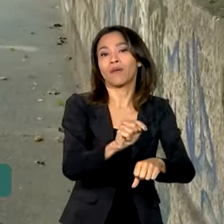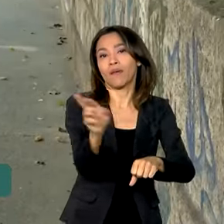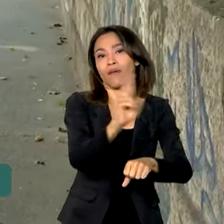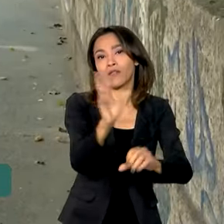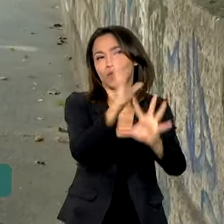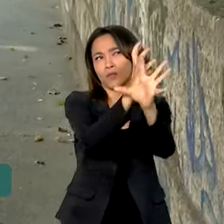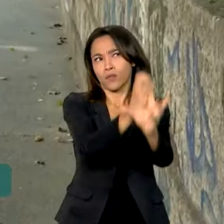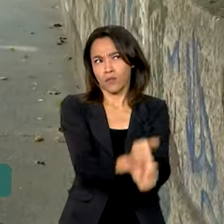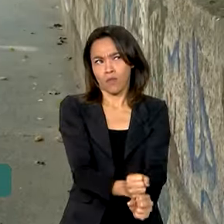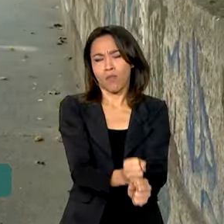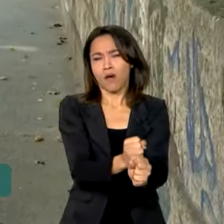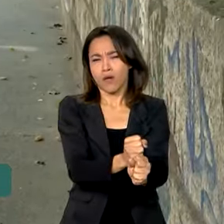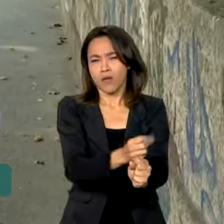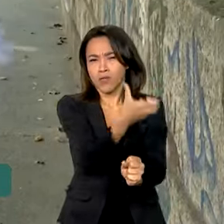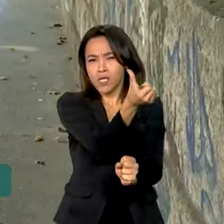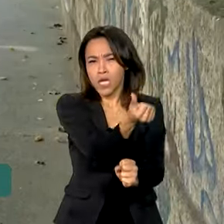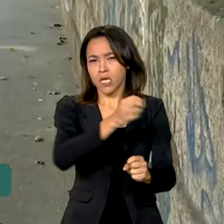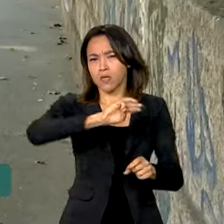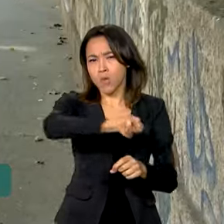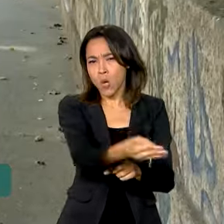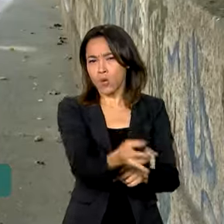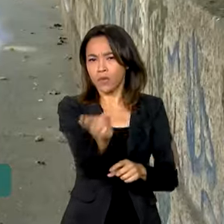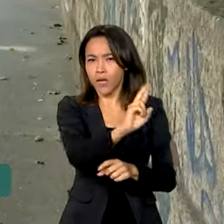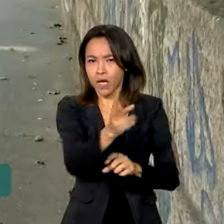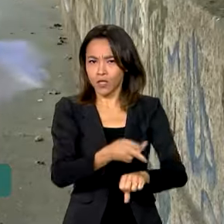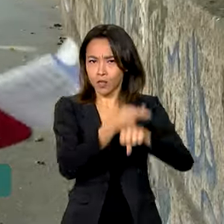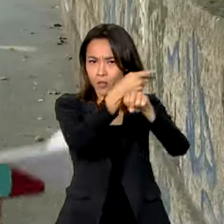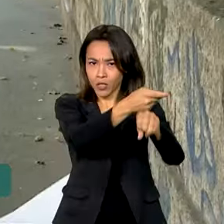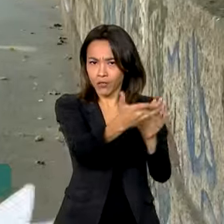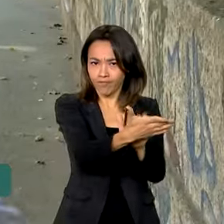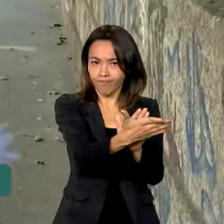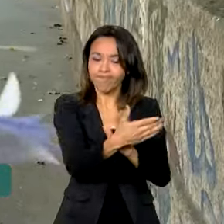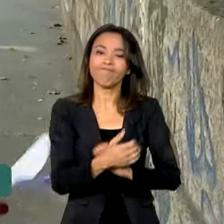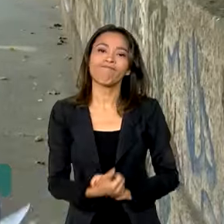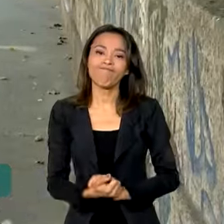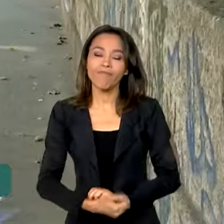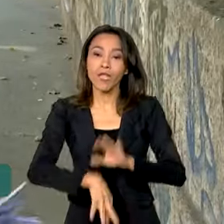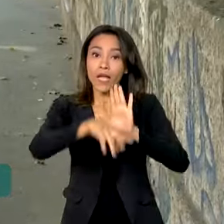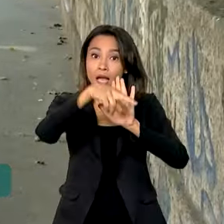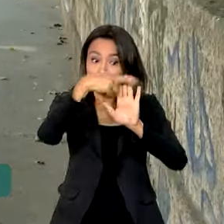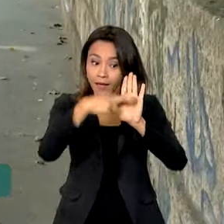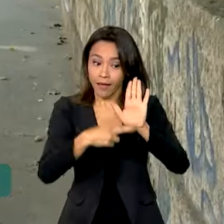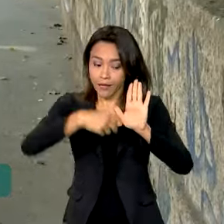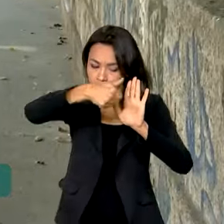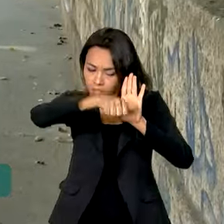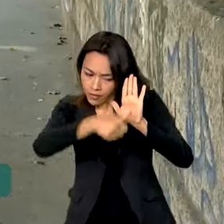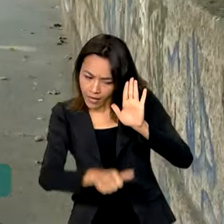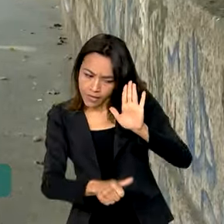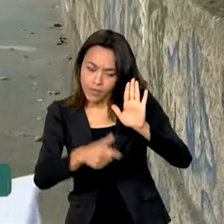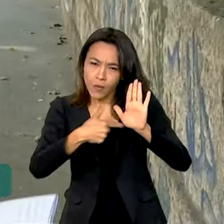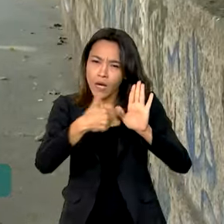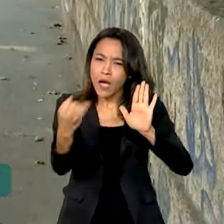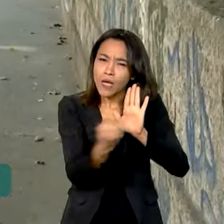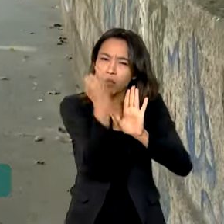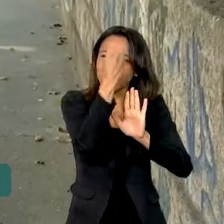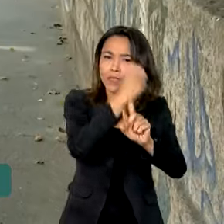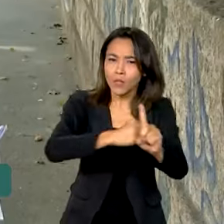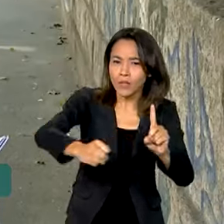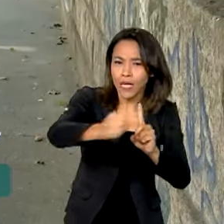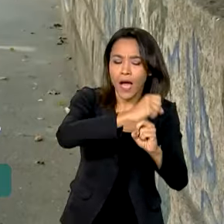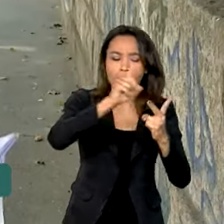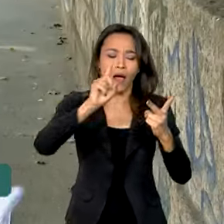um prêmio de 6 milhões de reais. Os critérios de avaliação incluem relevância social,